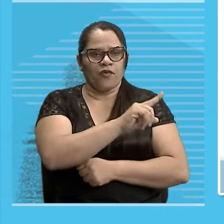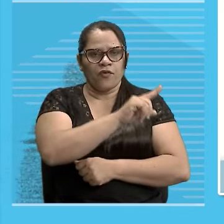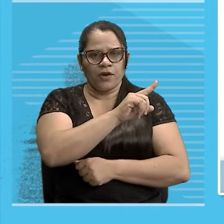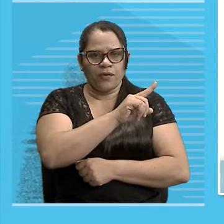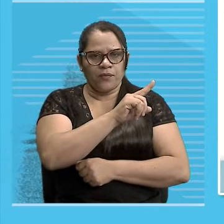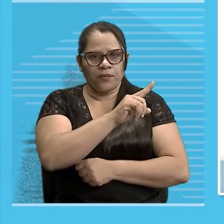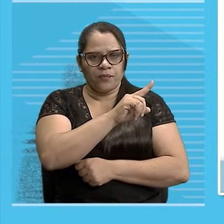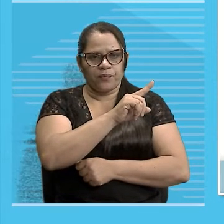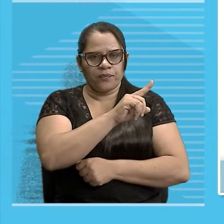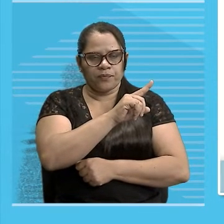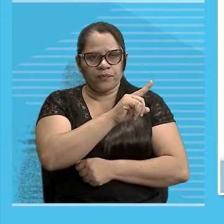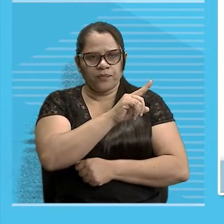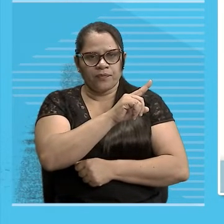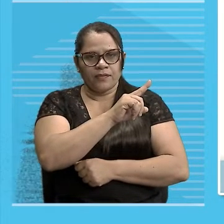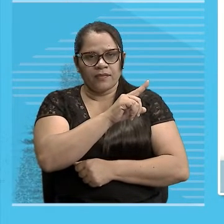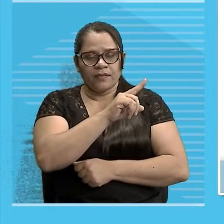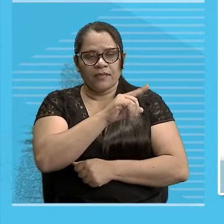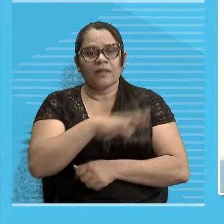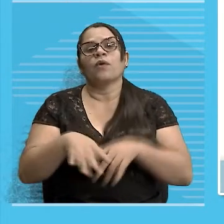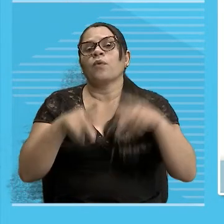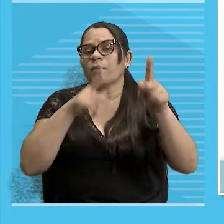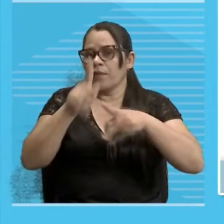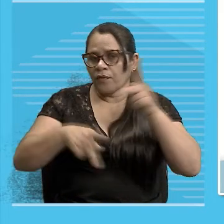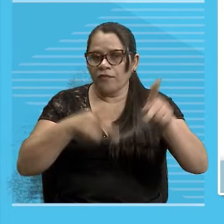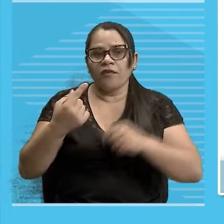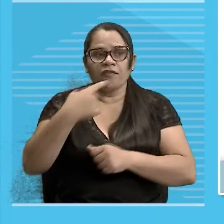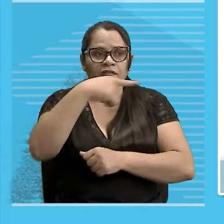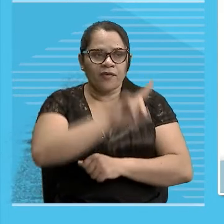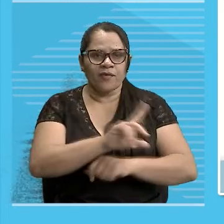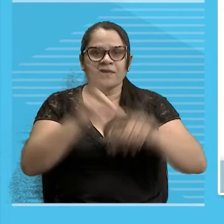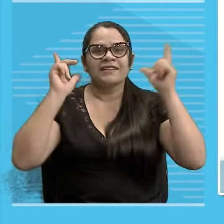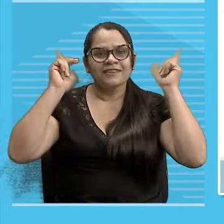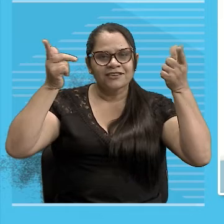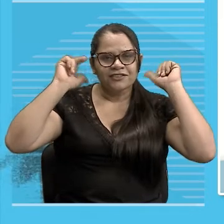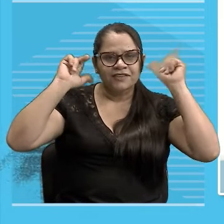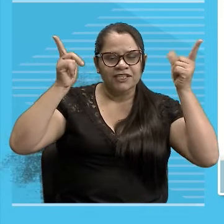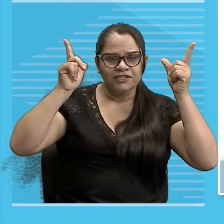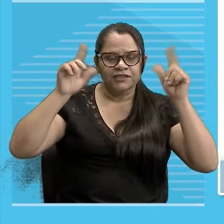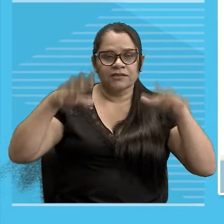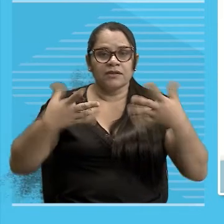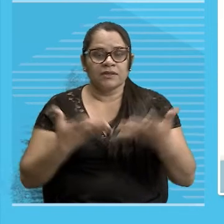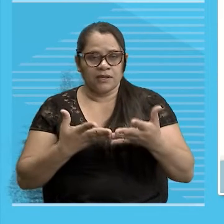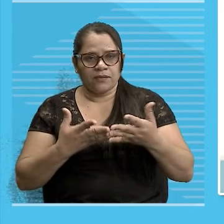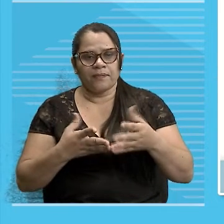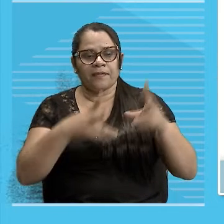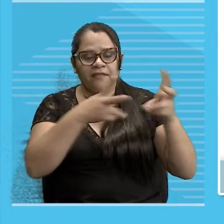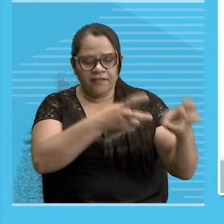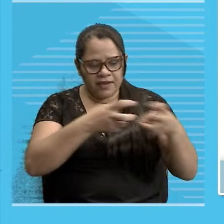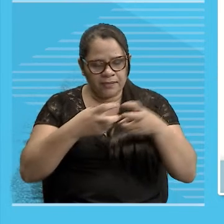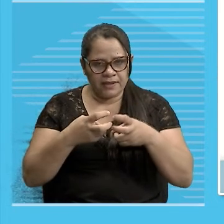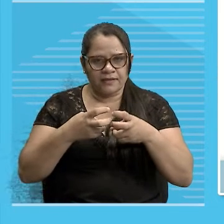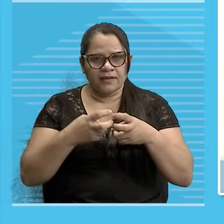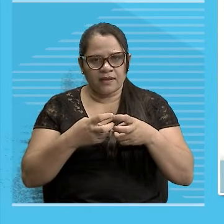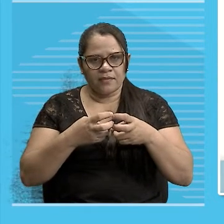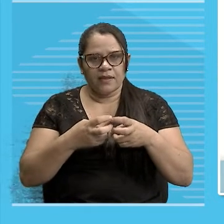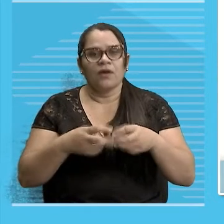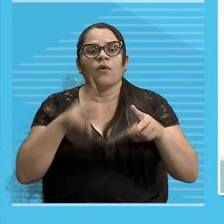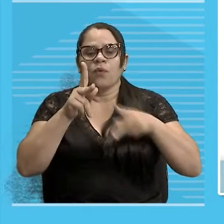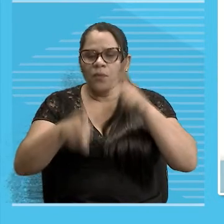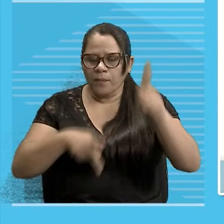O povo Foram lá E fizeram A maior Agazarra Então Perceba Que você Está usando Um substantivo No singular O povo